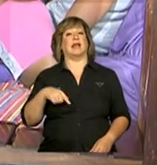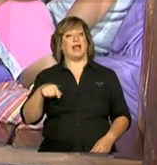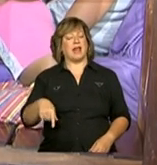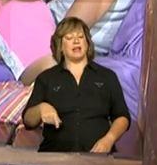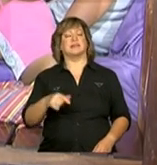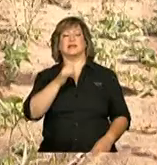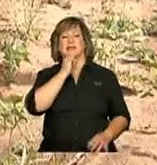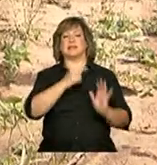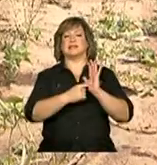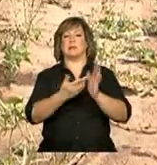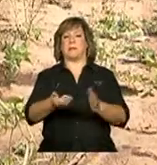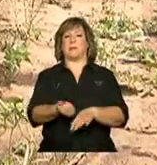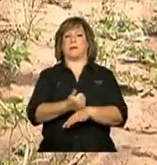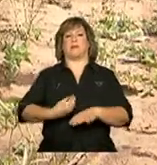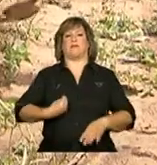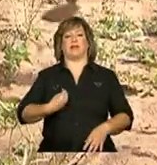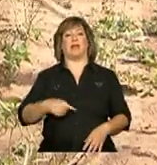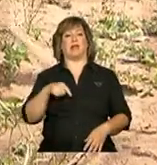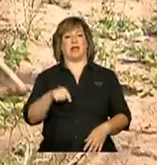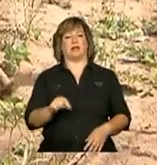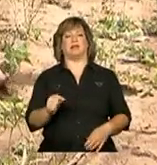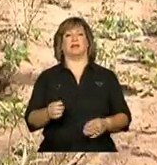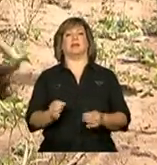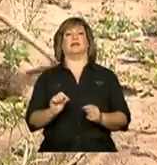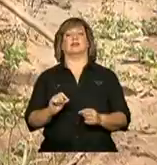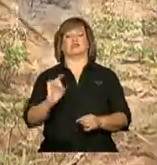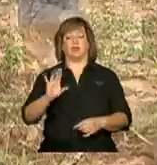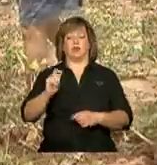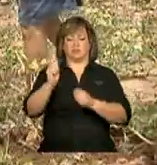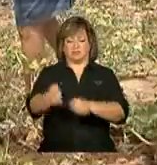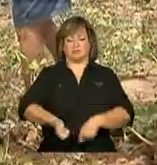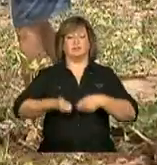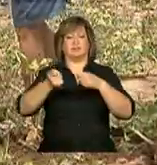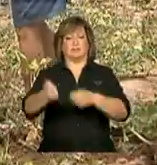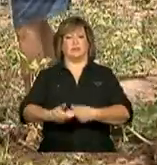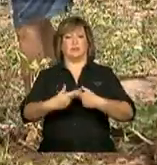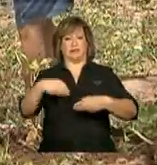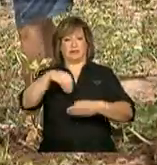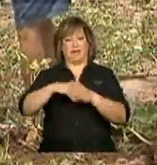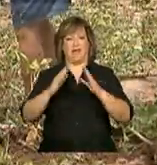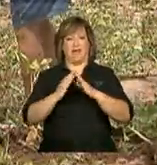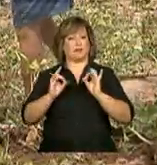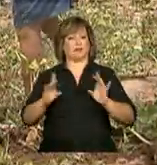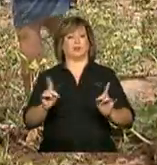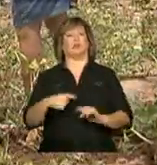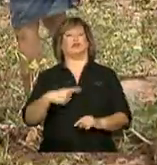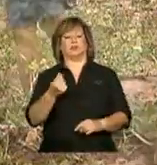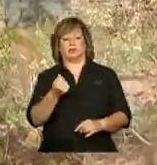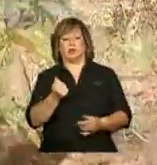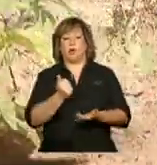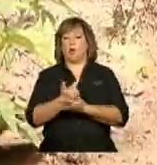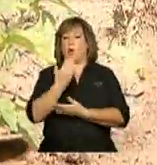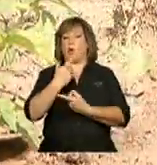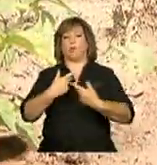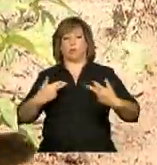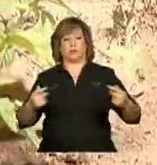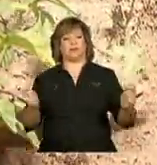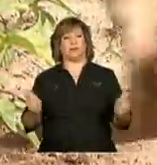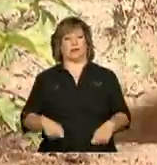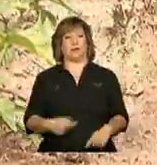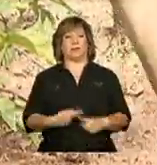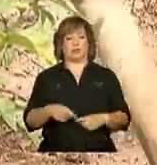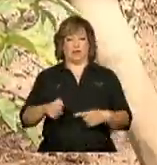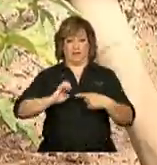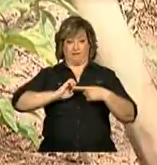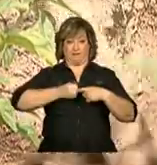melhoria de vida. Ela deixou de depender da plantação que tem no quintal de casa para ter o que comer. Se os grãos